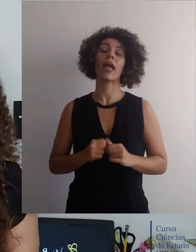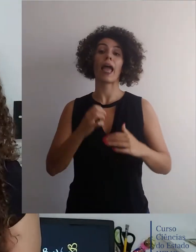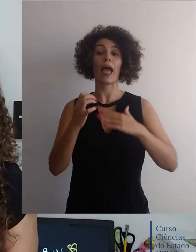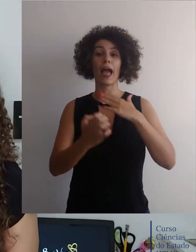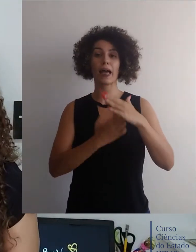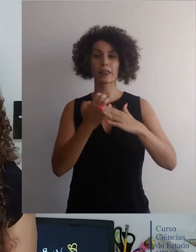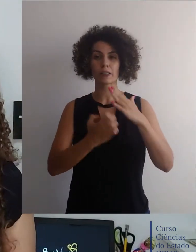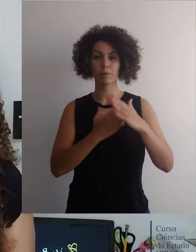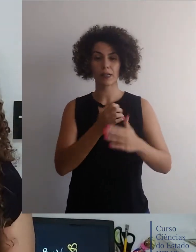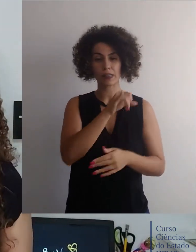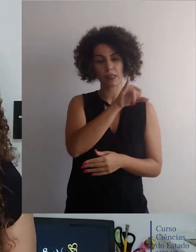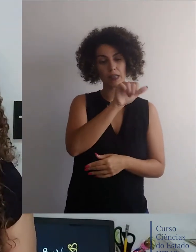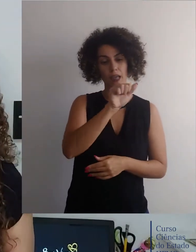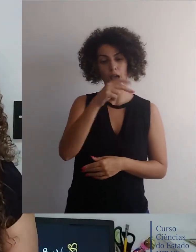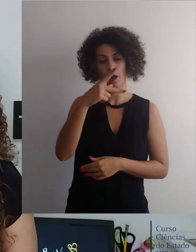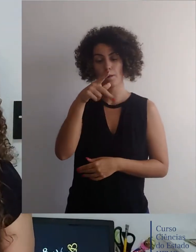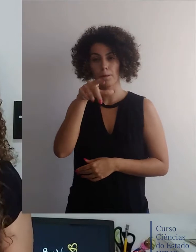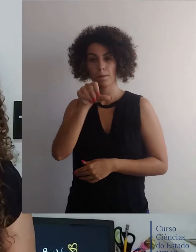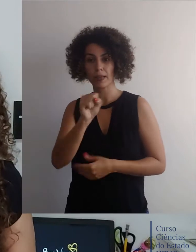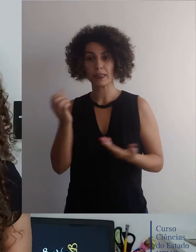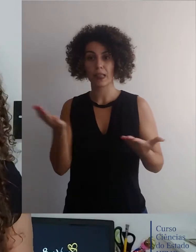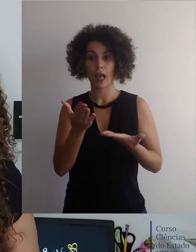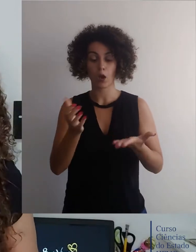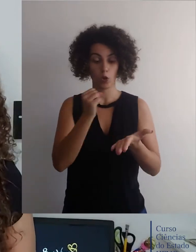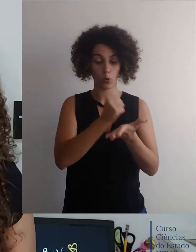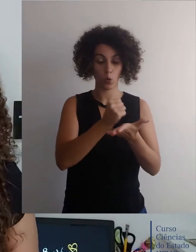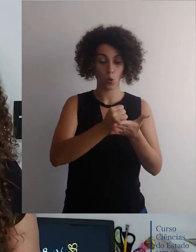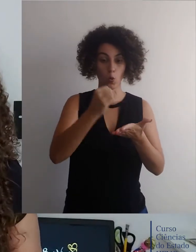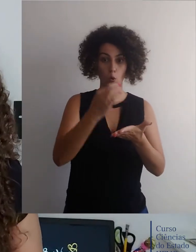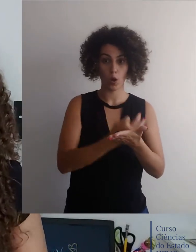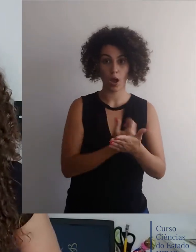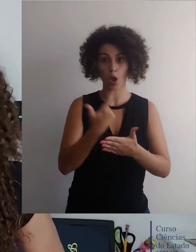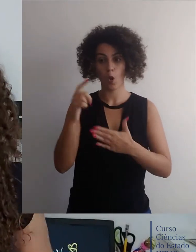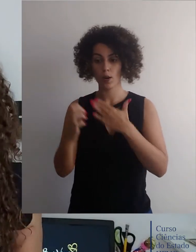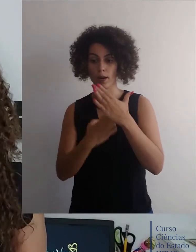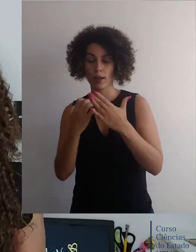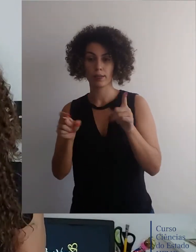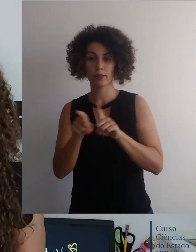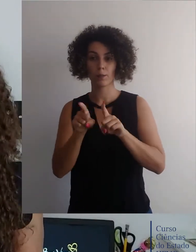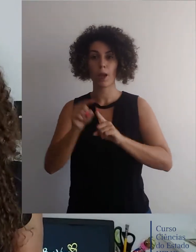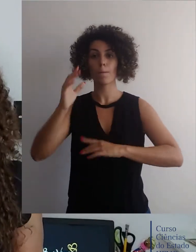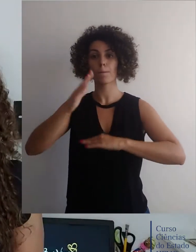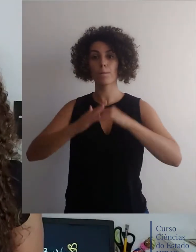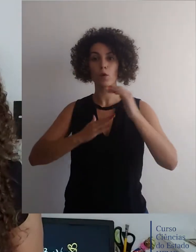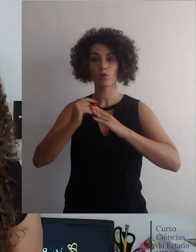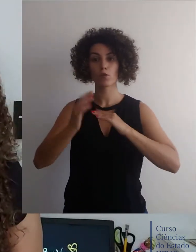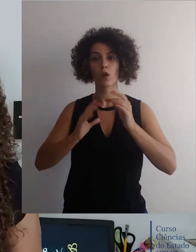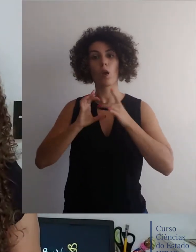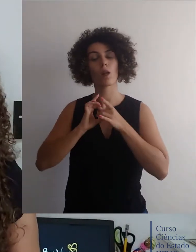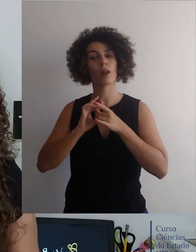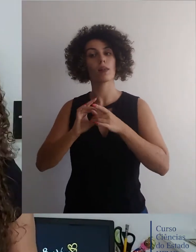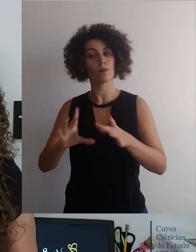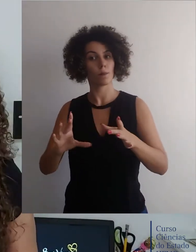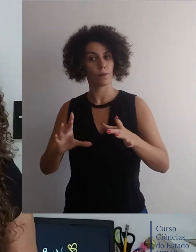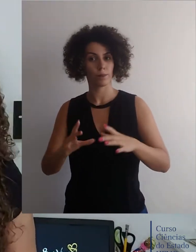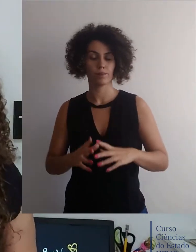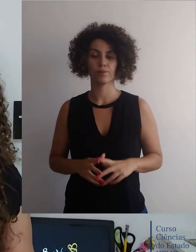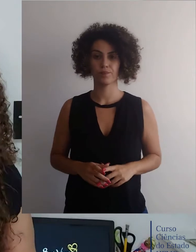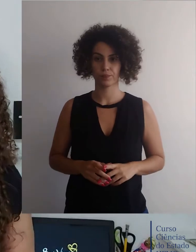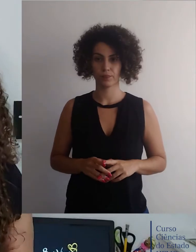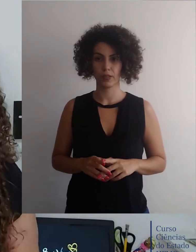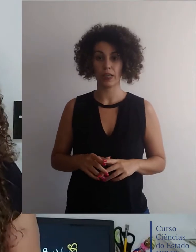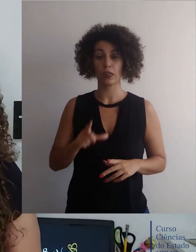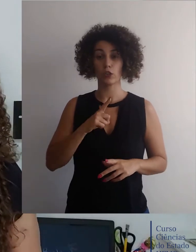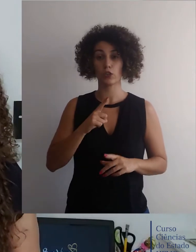Sendo assim, as empresas que eram atendidas por esses IAPs passaram a contratar empresas e profissionais liberais